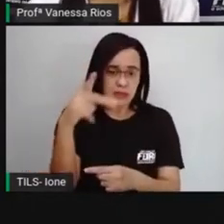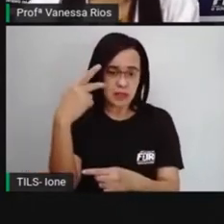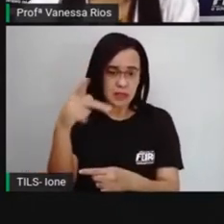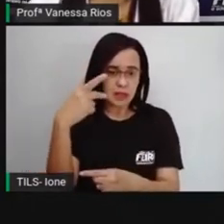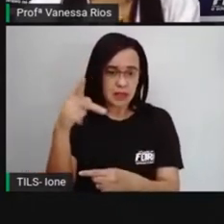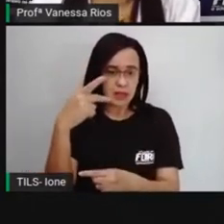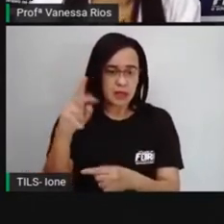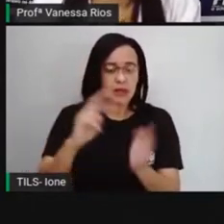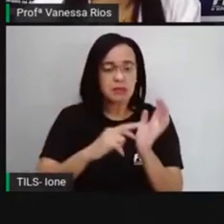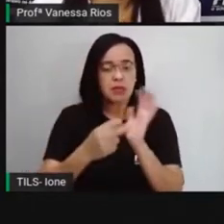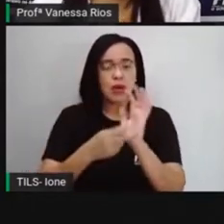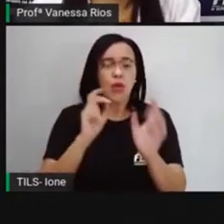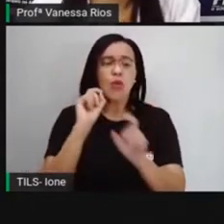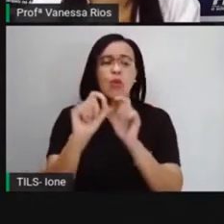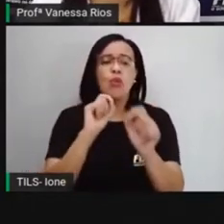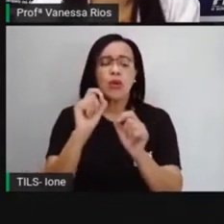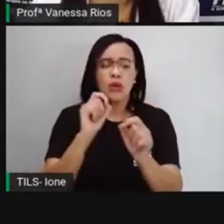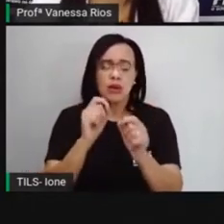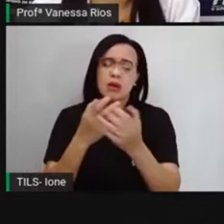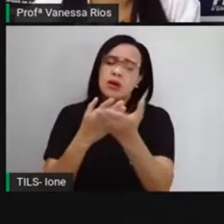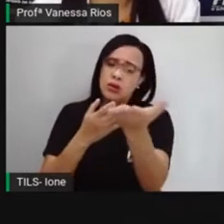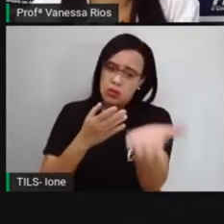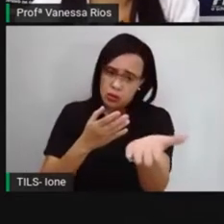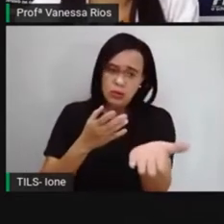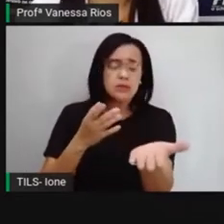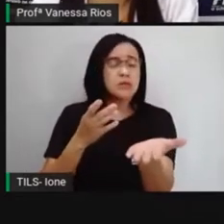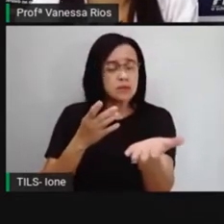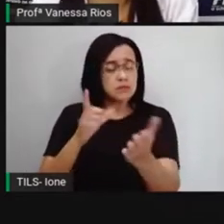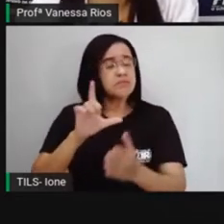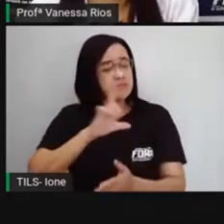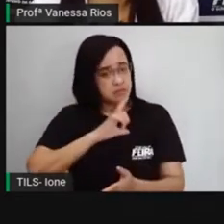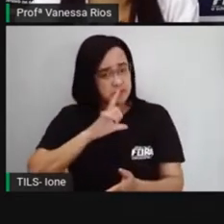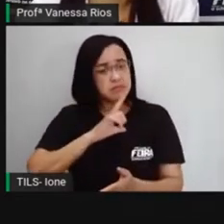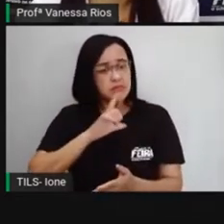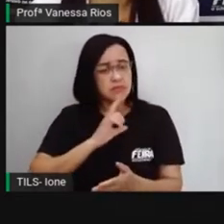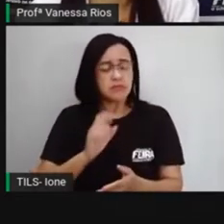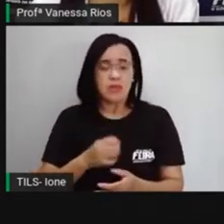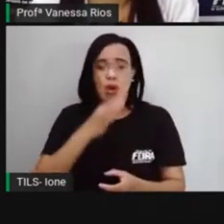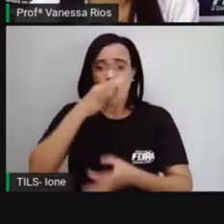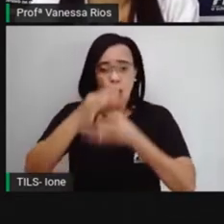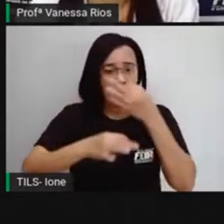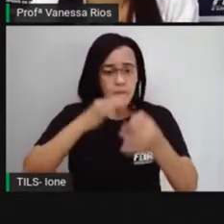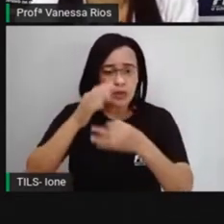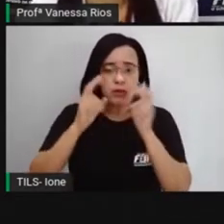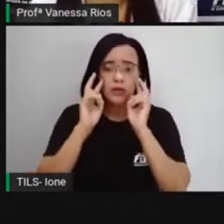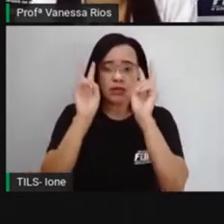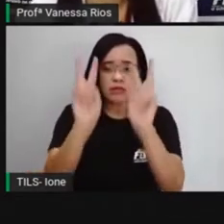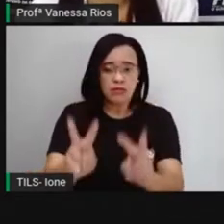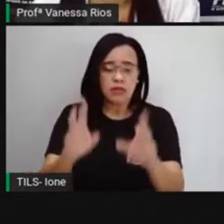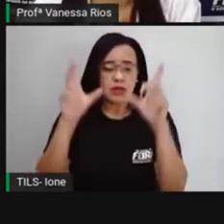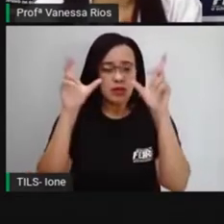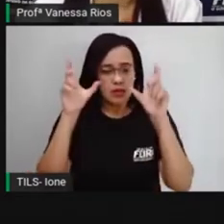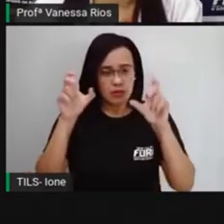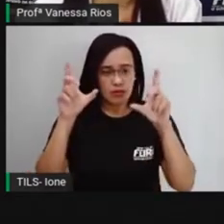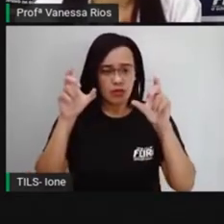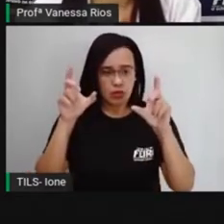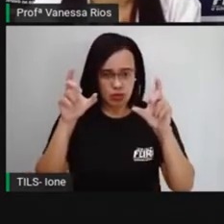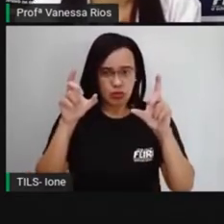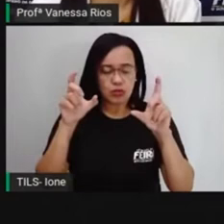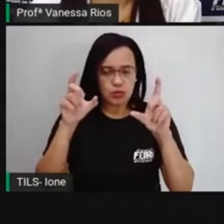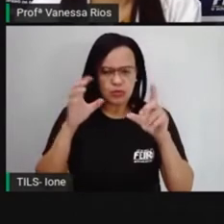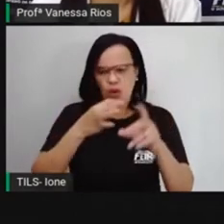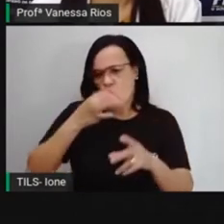vocês também tenham a opinião de vocês quando vocês observam essa imagem e assim conseguem aí